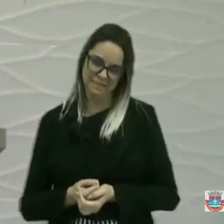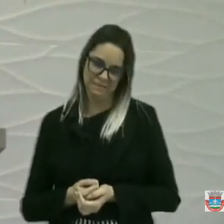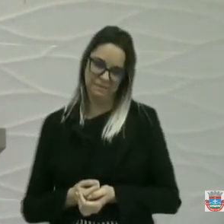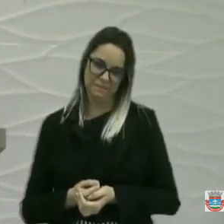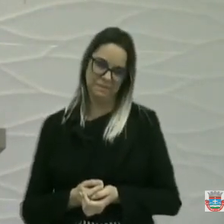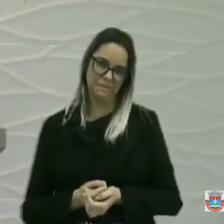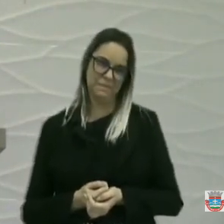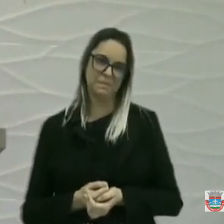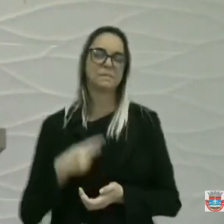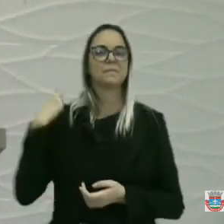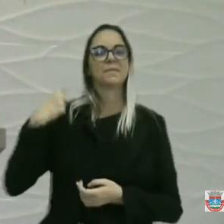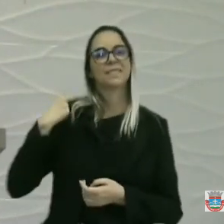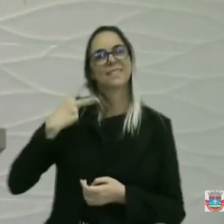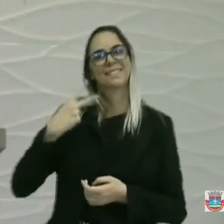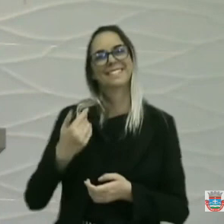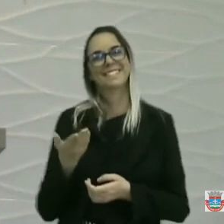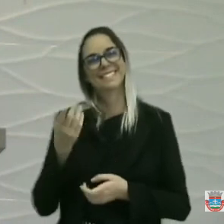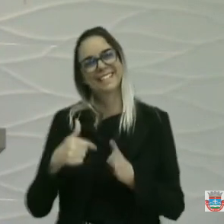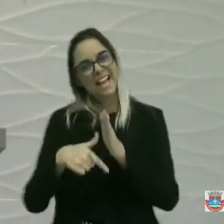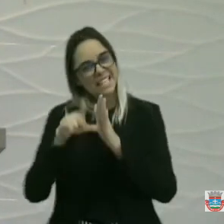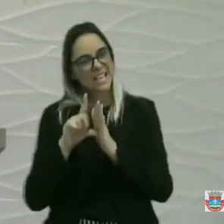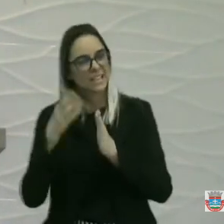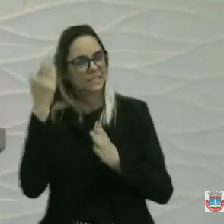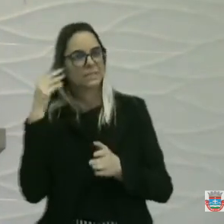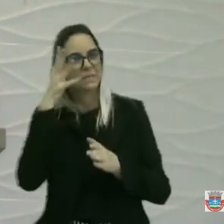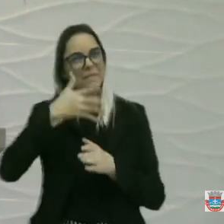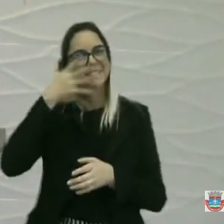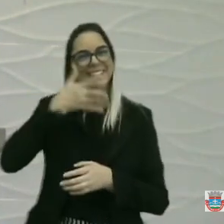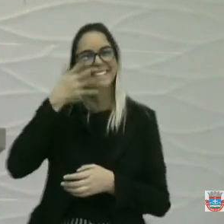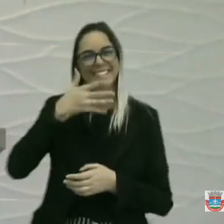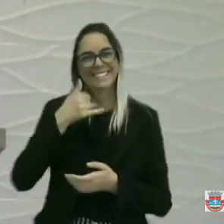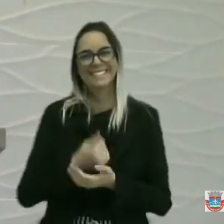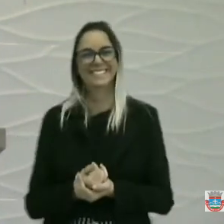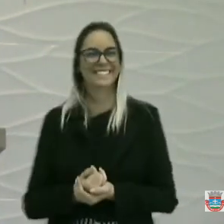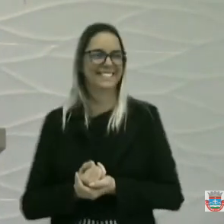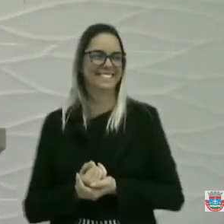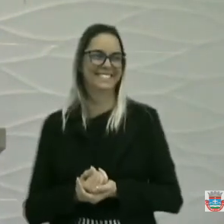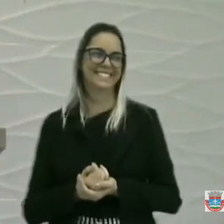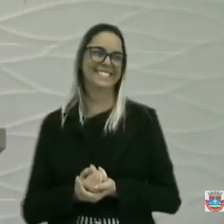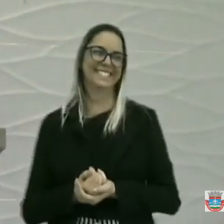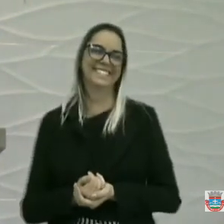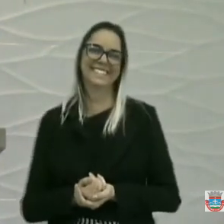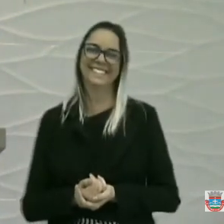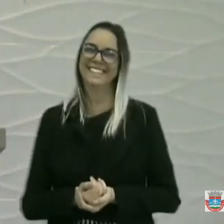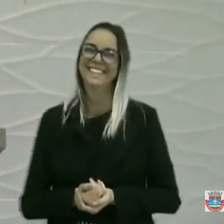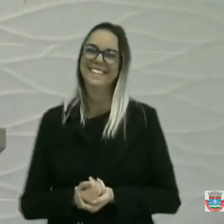Esse vereador que me antecedeu, que não sabe nenhuma linha do regimento interno,